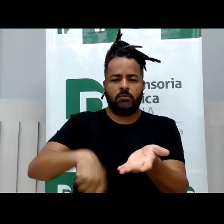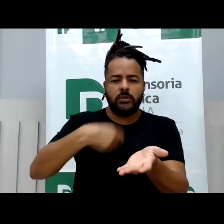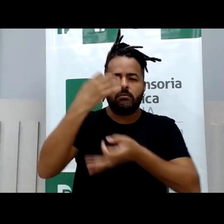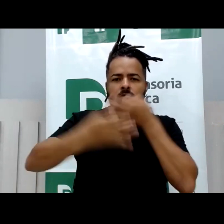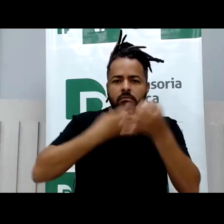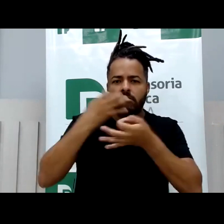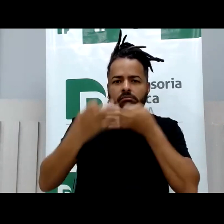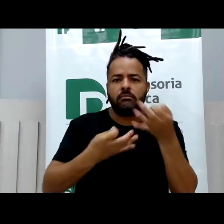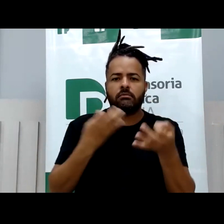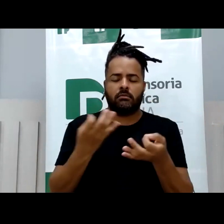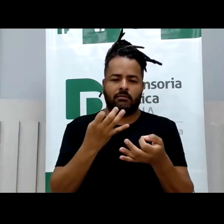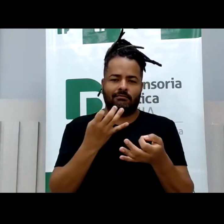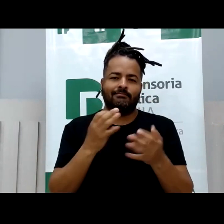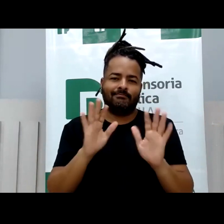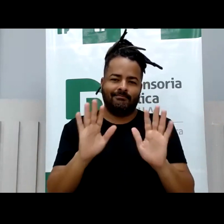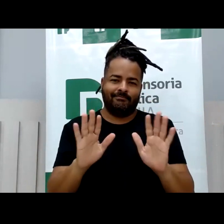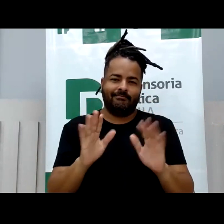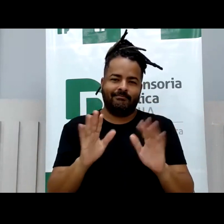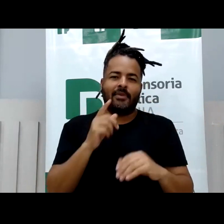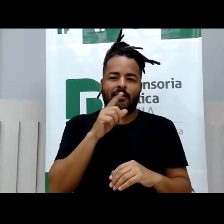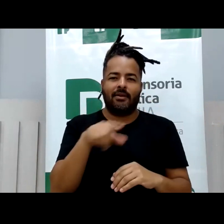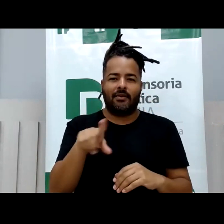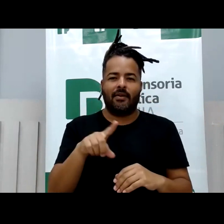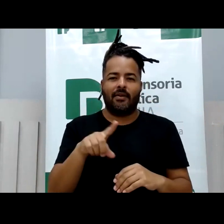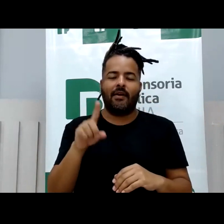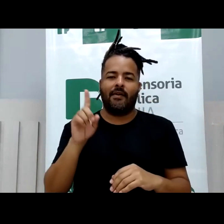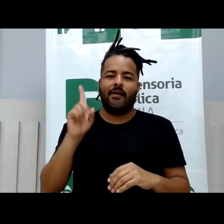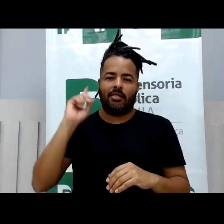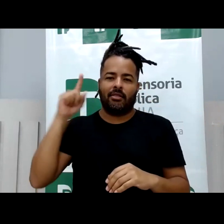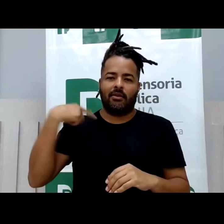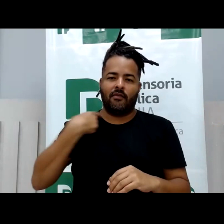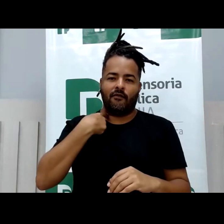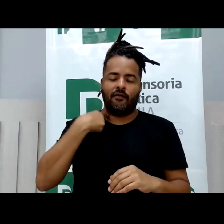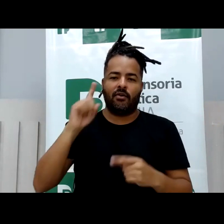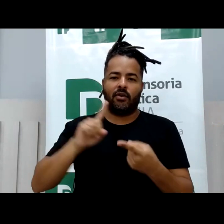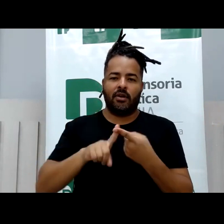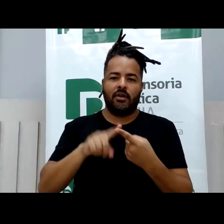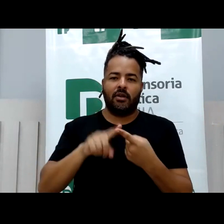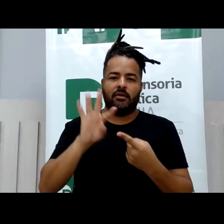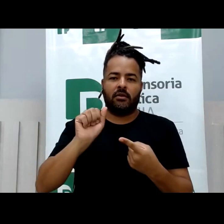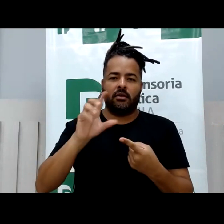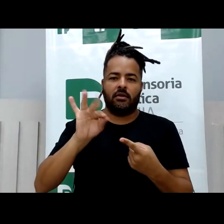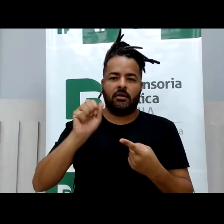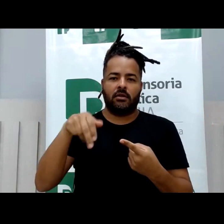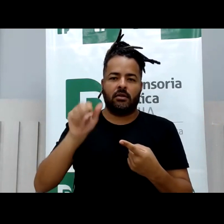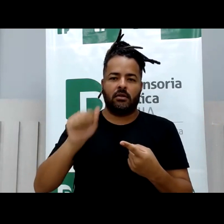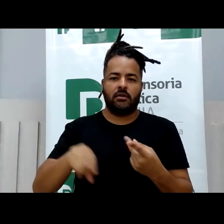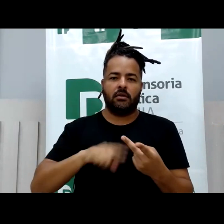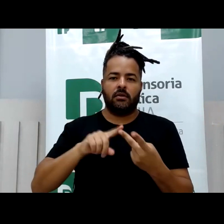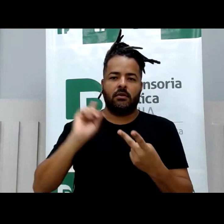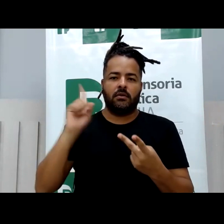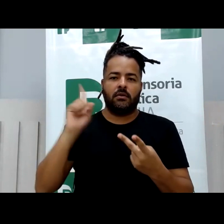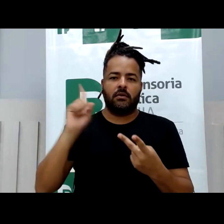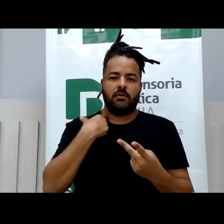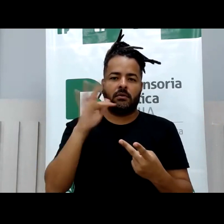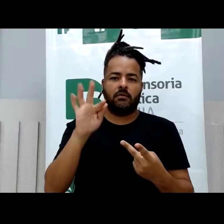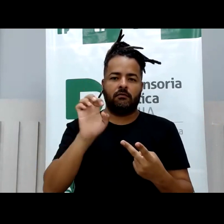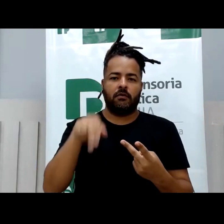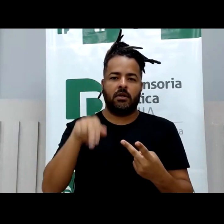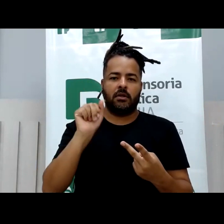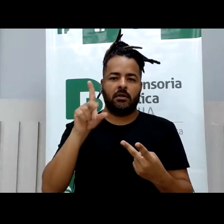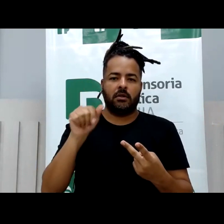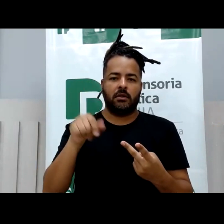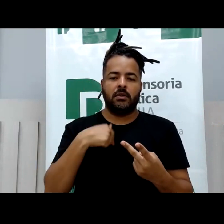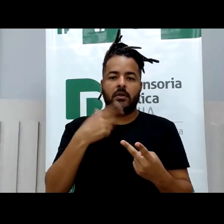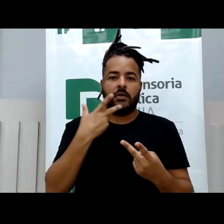porque, como eu conversei com a doutora Tatiane e com a doutora Fernanda, isso perpassa tanto na área da infância